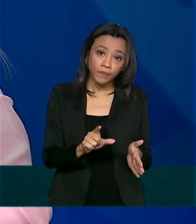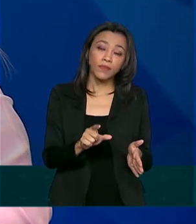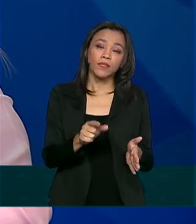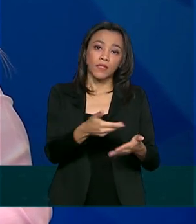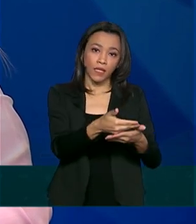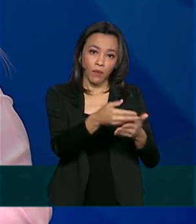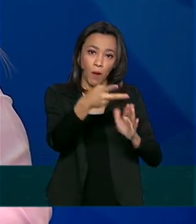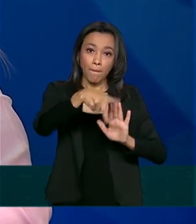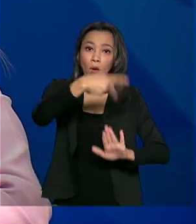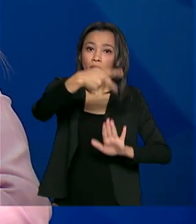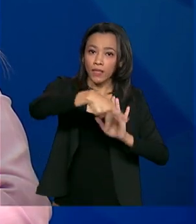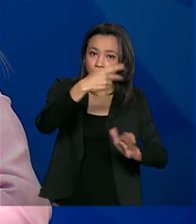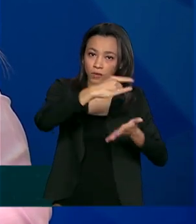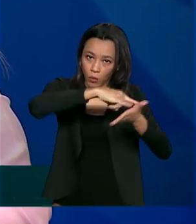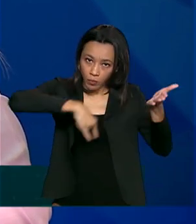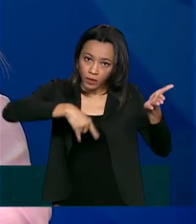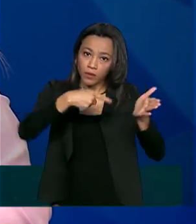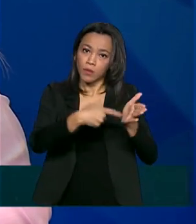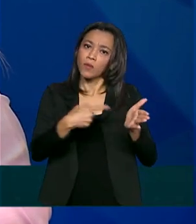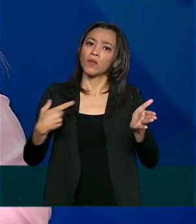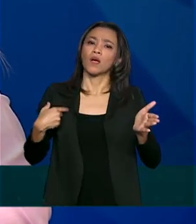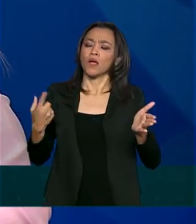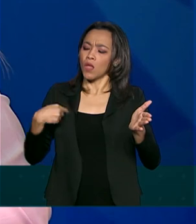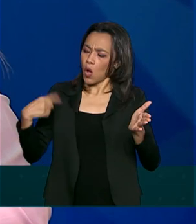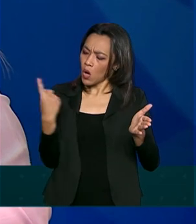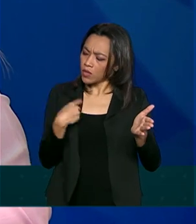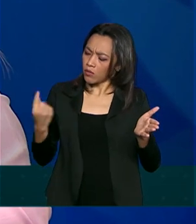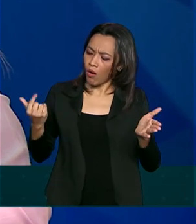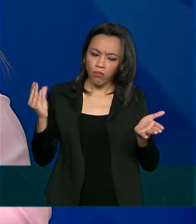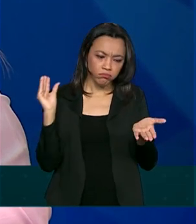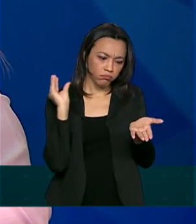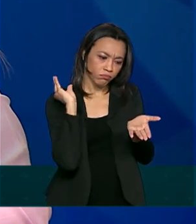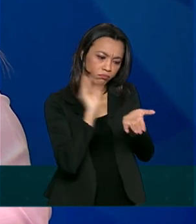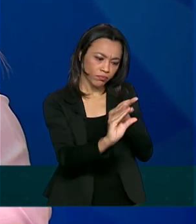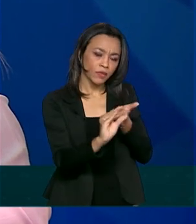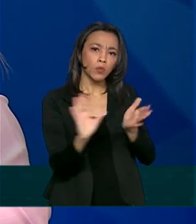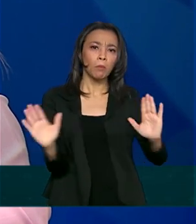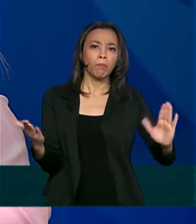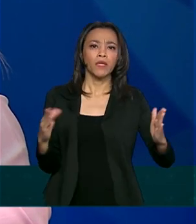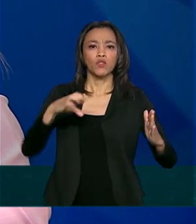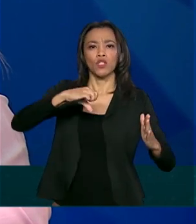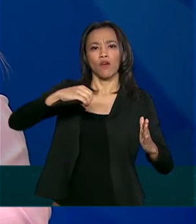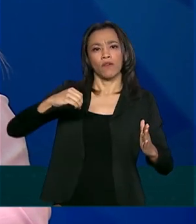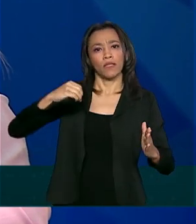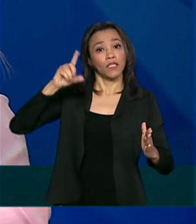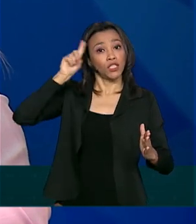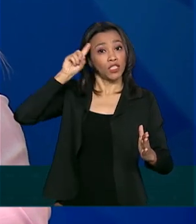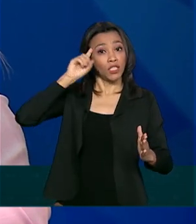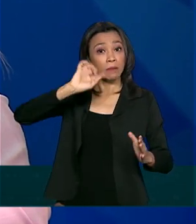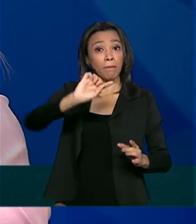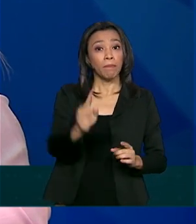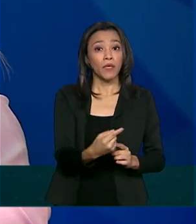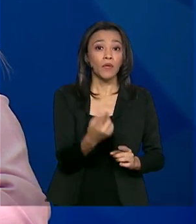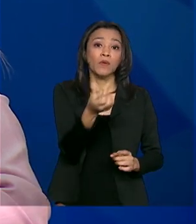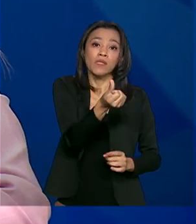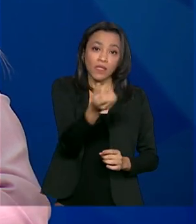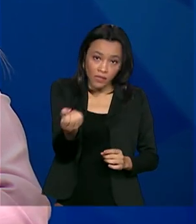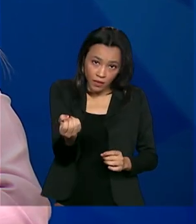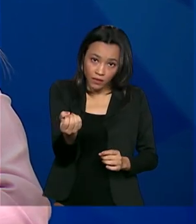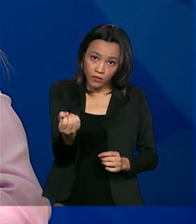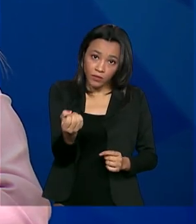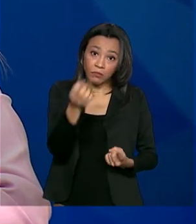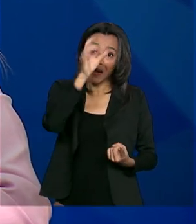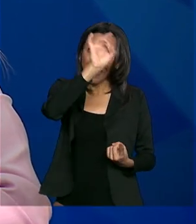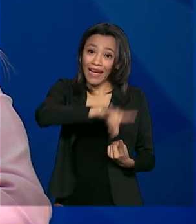portaria, nós repassamos o custeio antecipadamente de 90 dias, o valor de R$.600 a diária